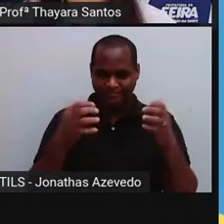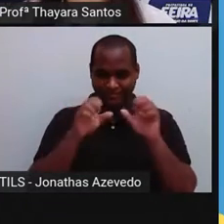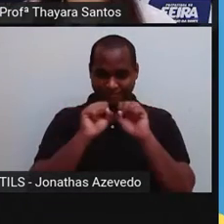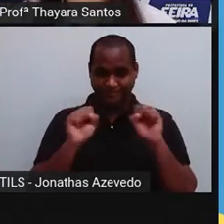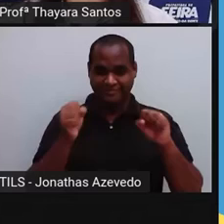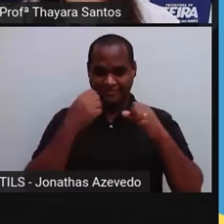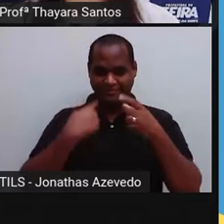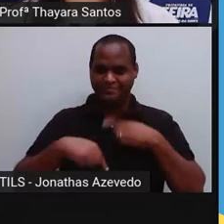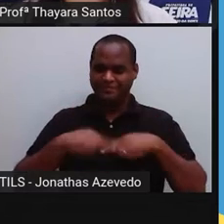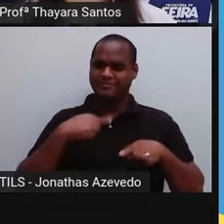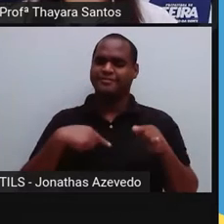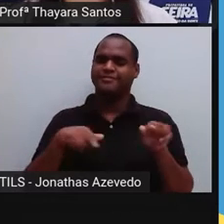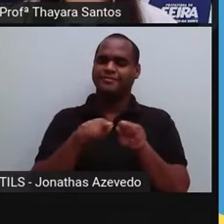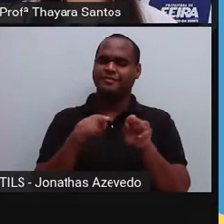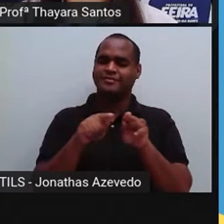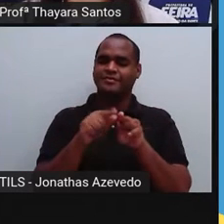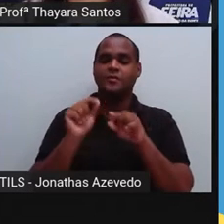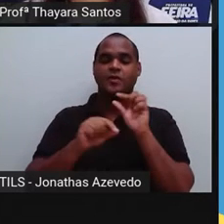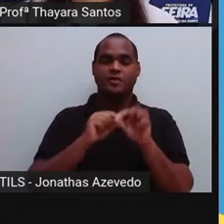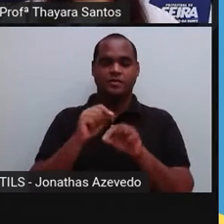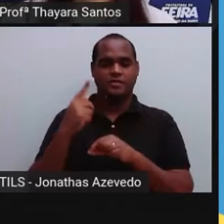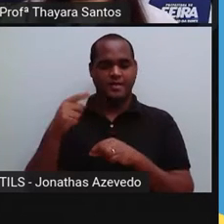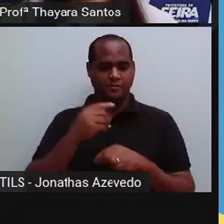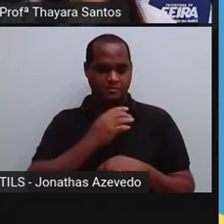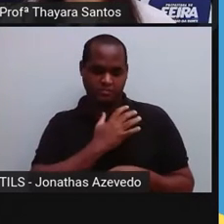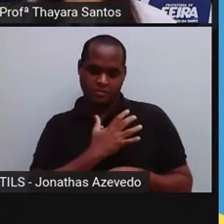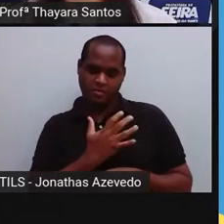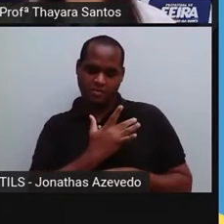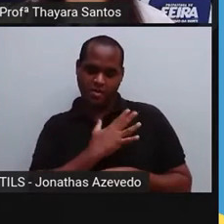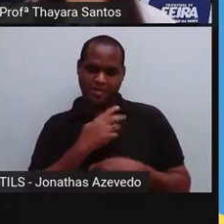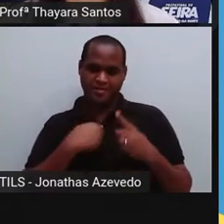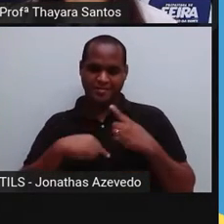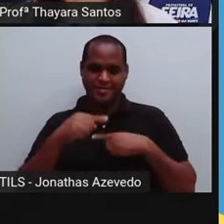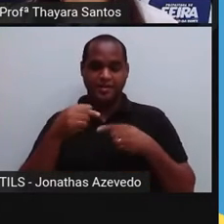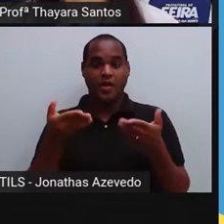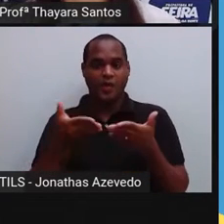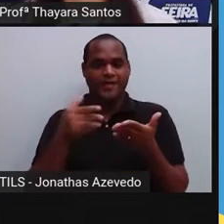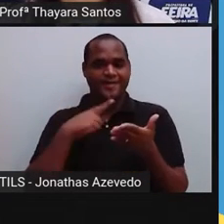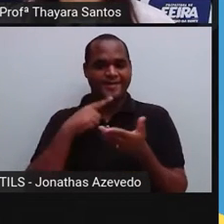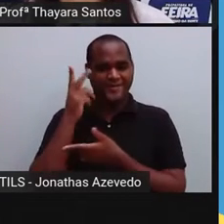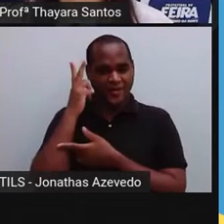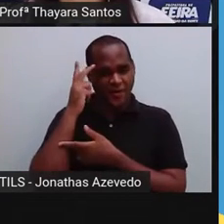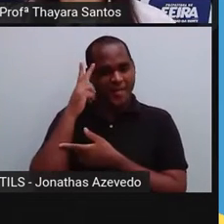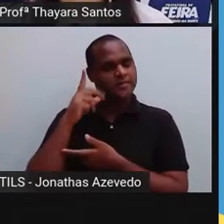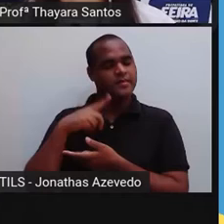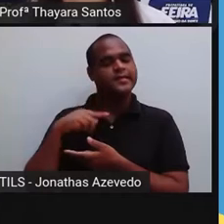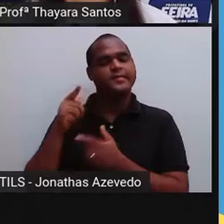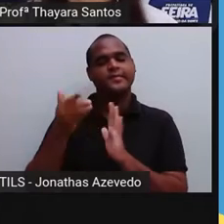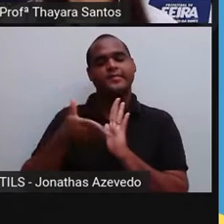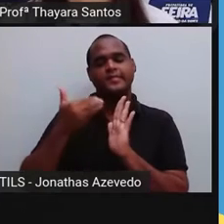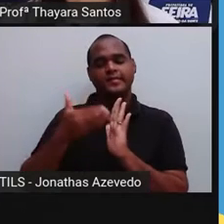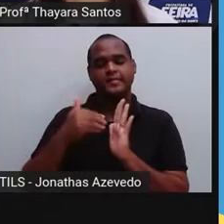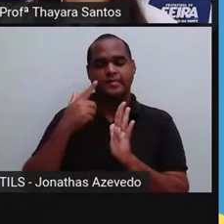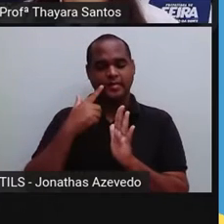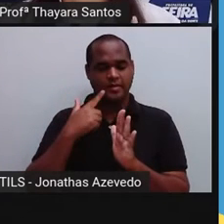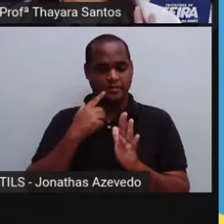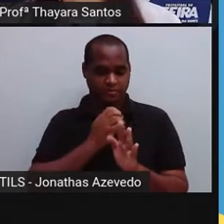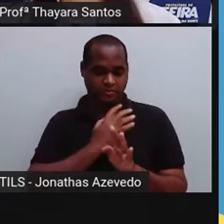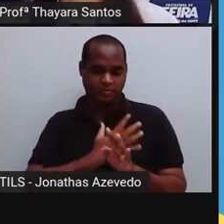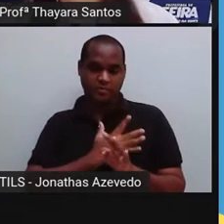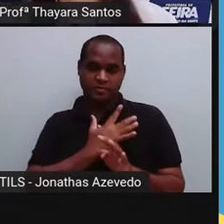circulatório, que também é chamado de sistema cardiovascular, inclusive hoje é mais comum, a gente vê no livro chamando ele de cardiovascular,